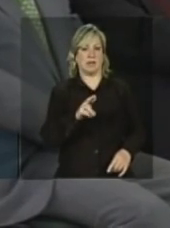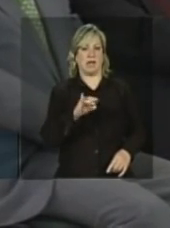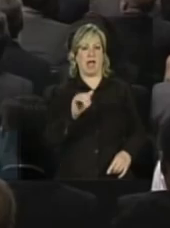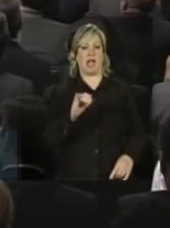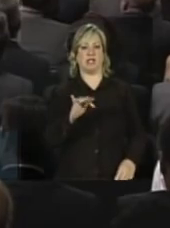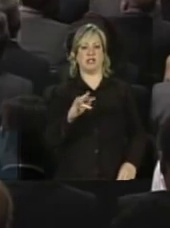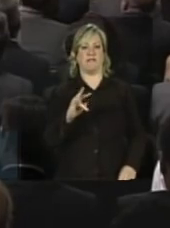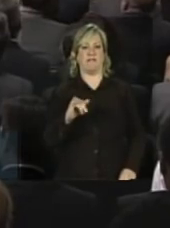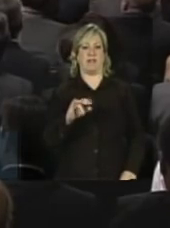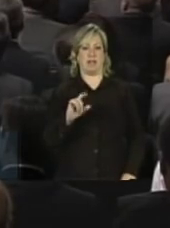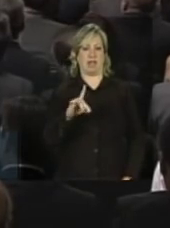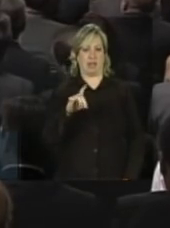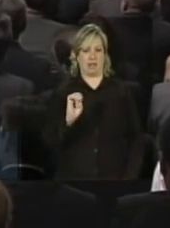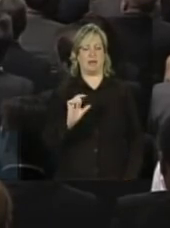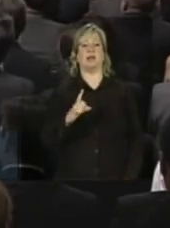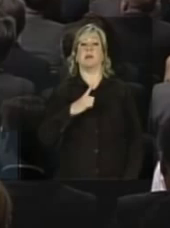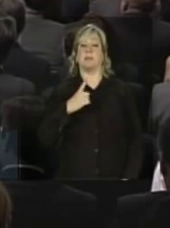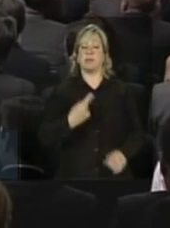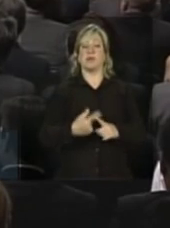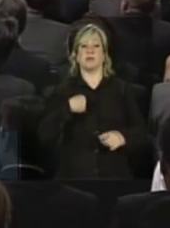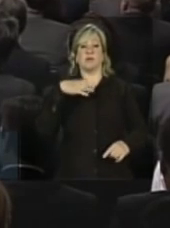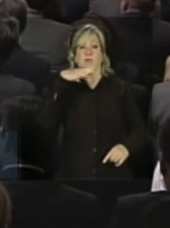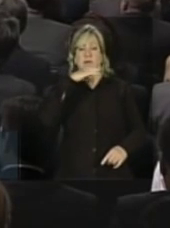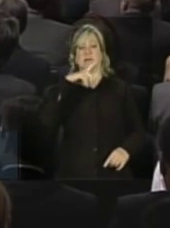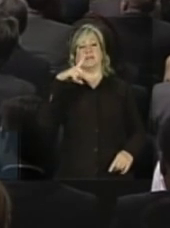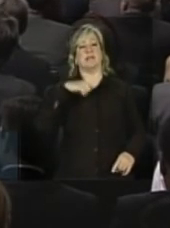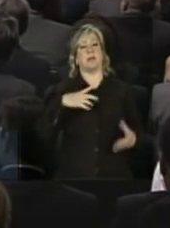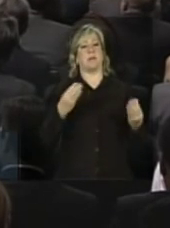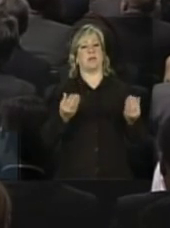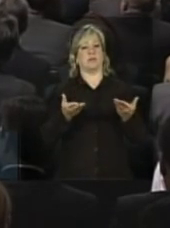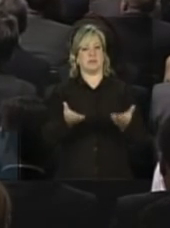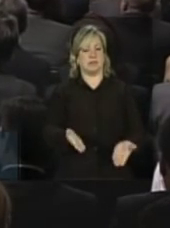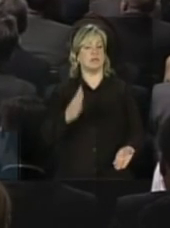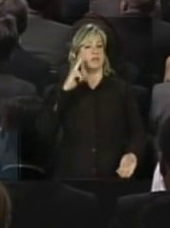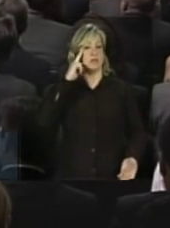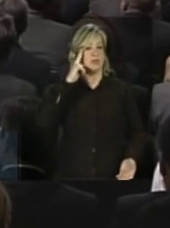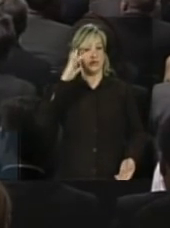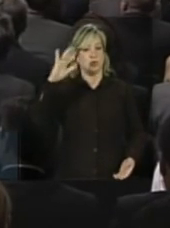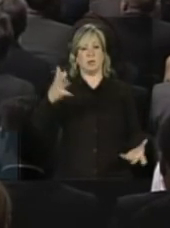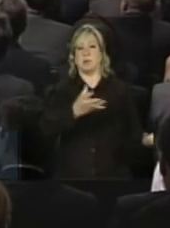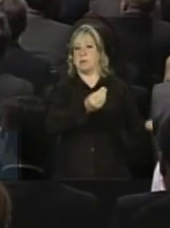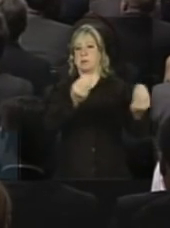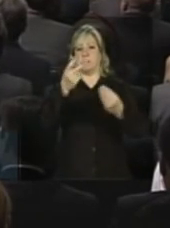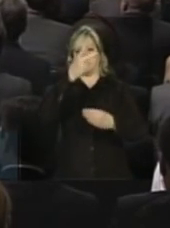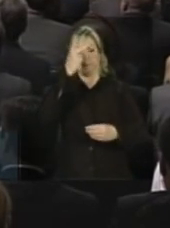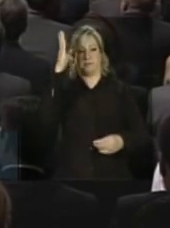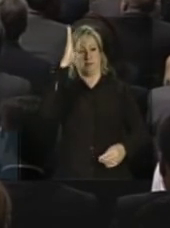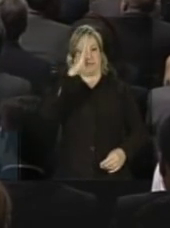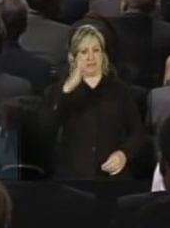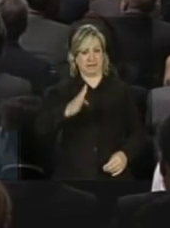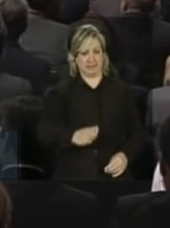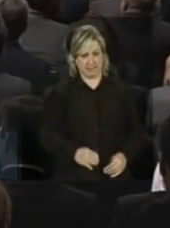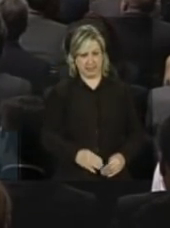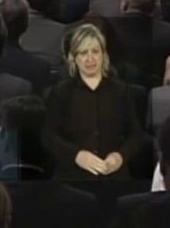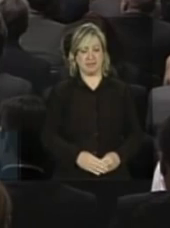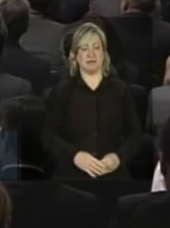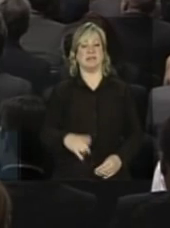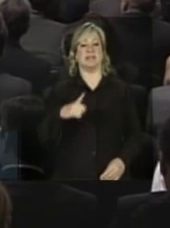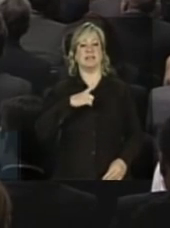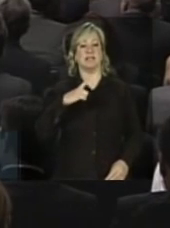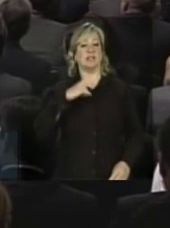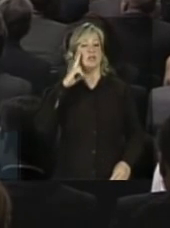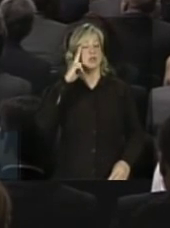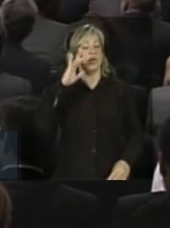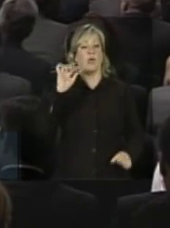que tem muito disso no sonho de milhões de brasileiras e de brasileiros tem